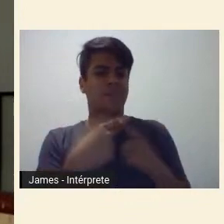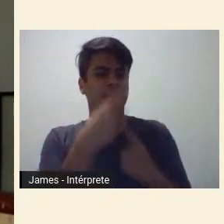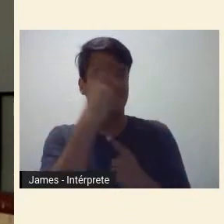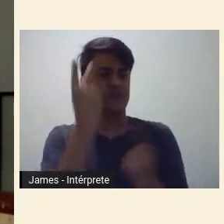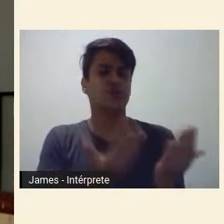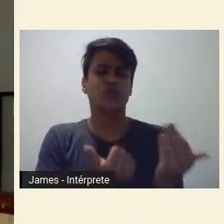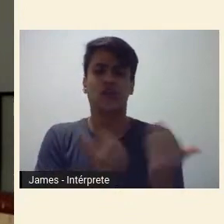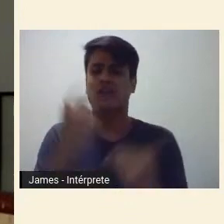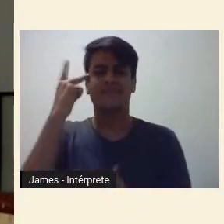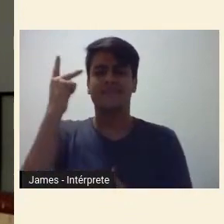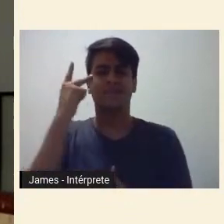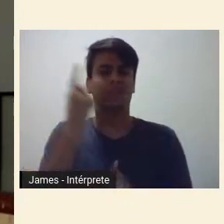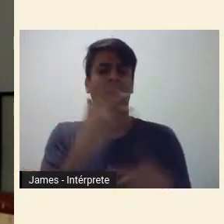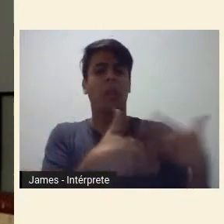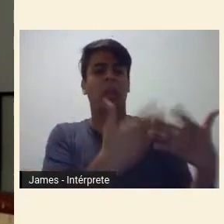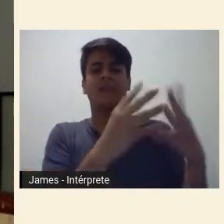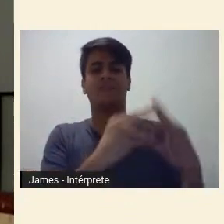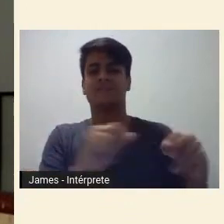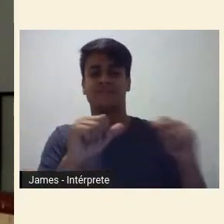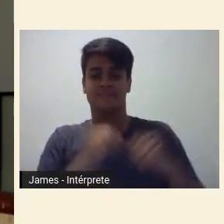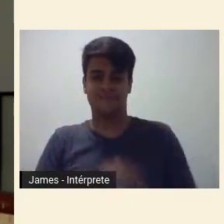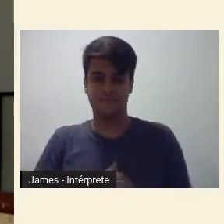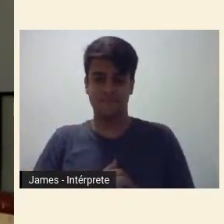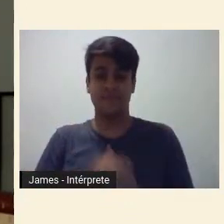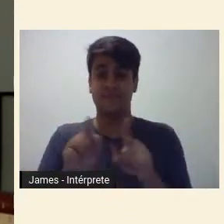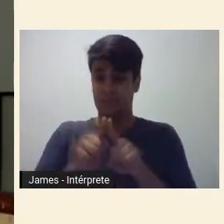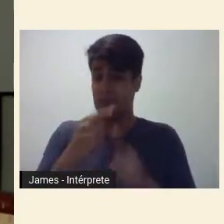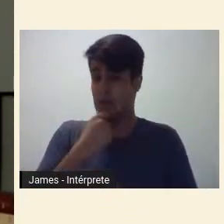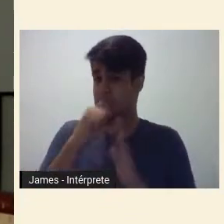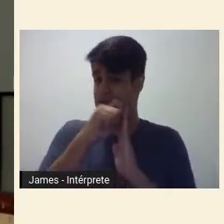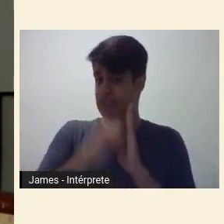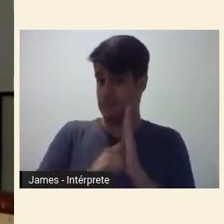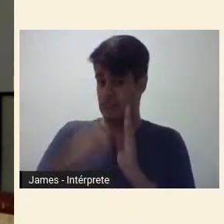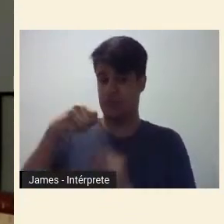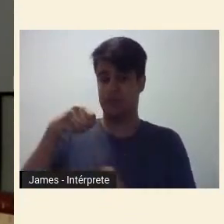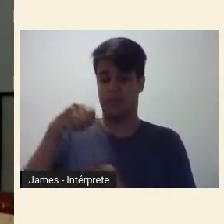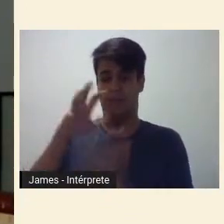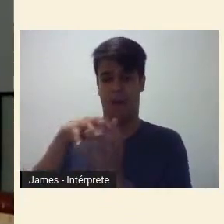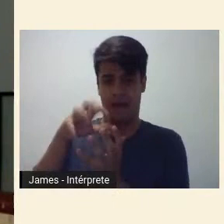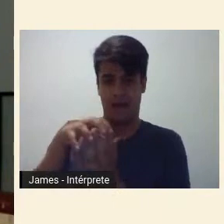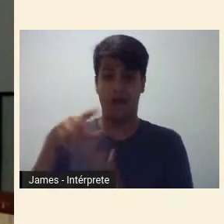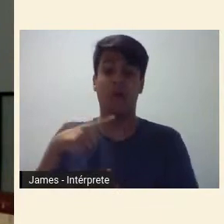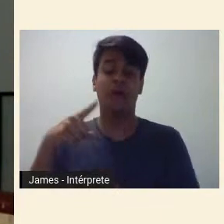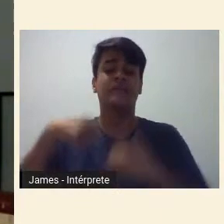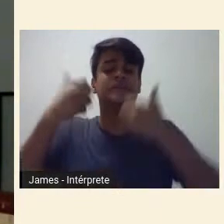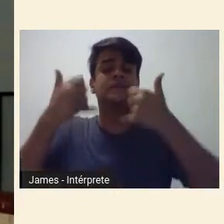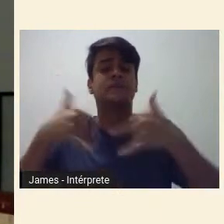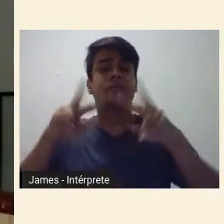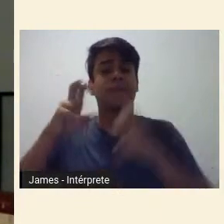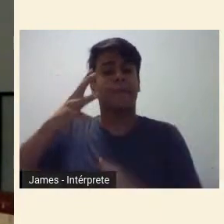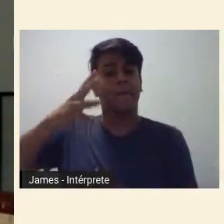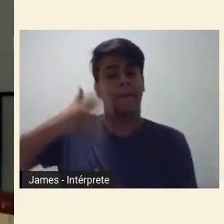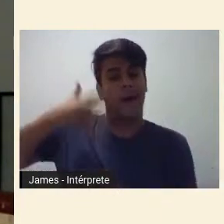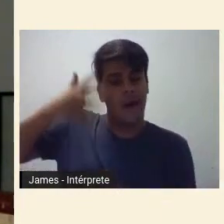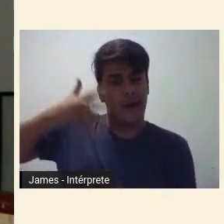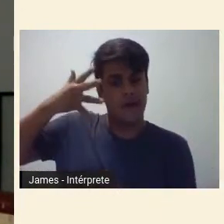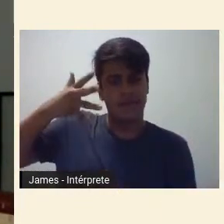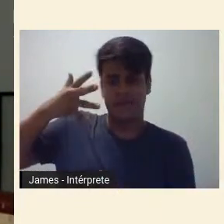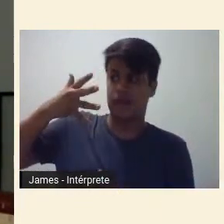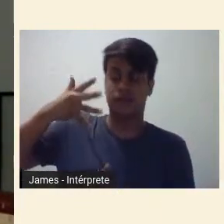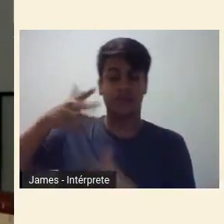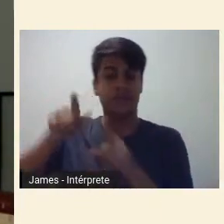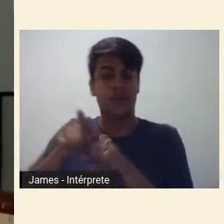O escritor e diplomata maranhense foi um dos nomes de destaque no municipal com uma palestra, além de ter sido uma espécie de nome